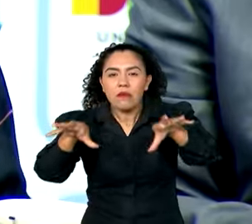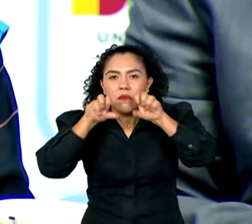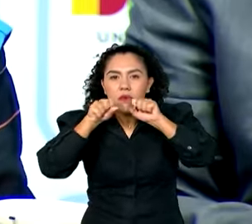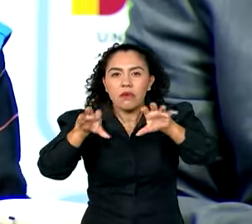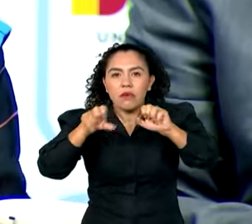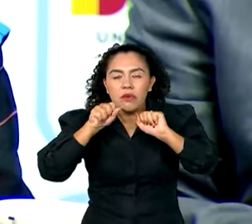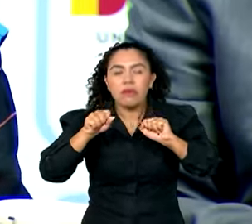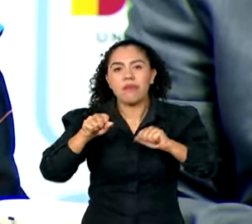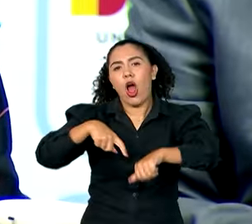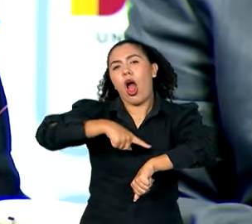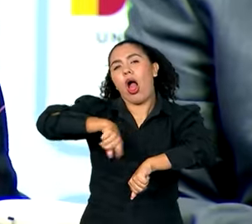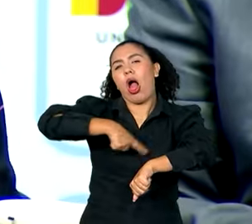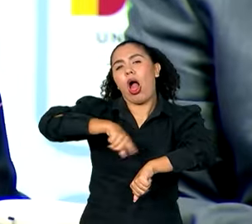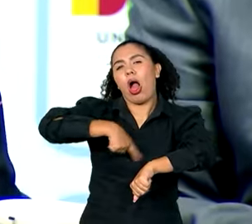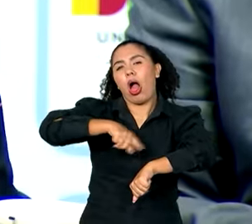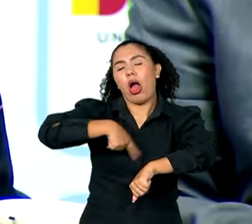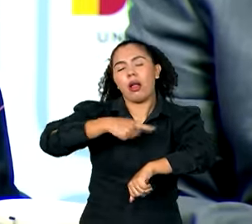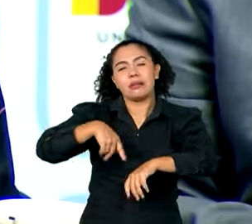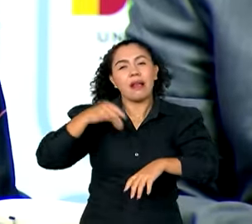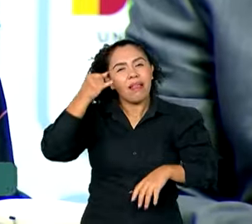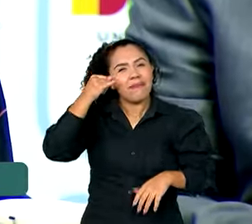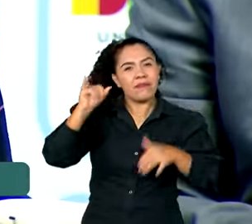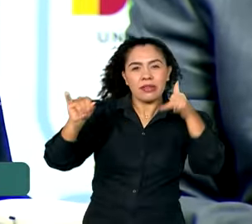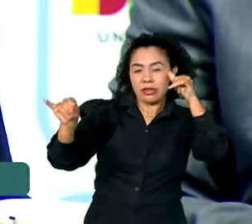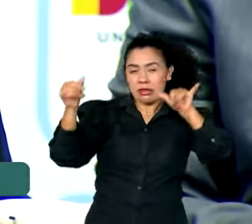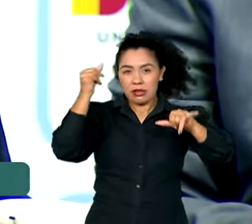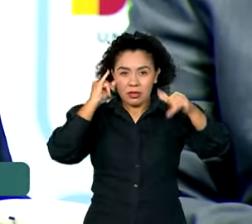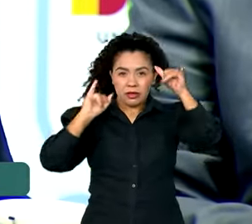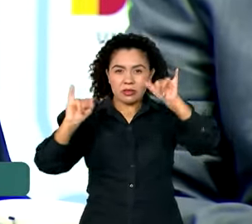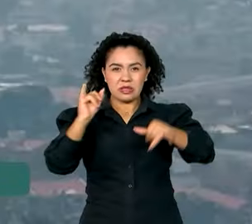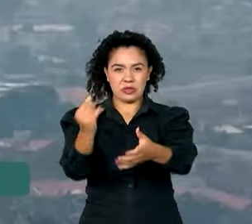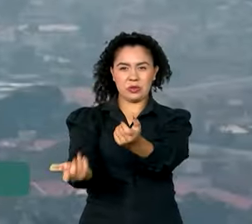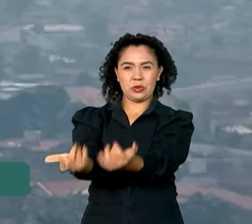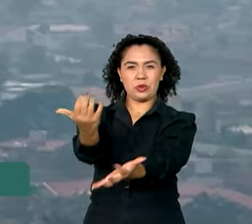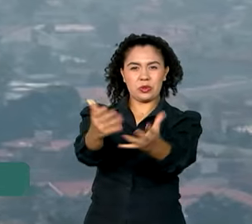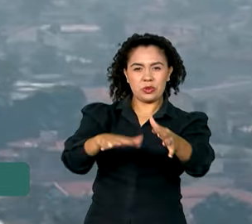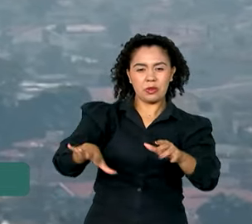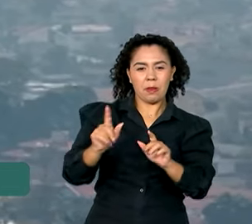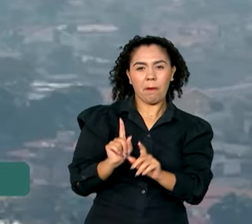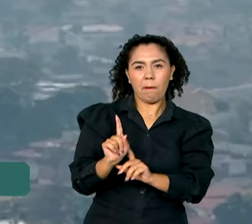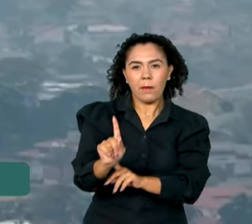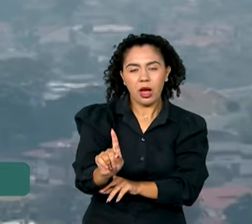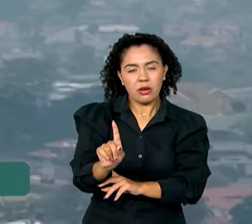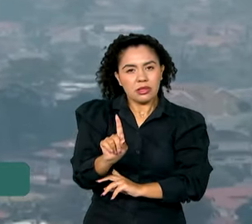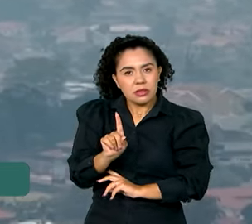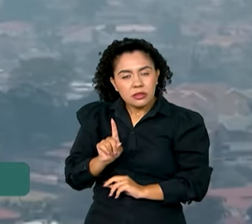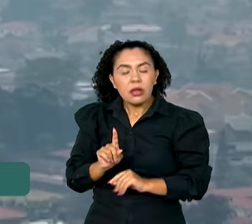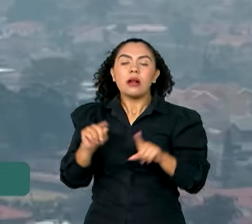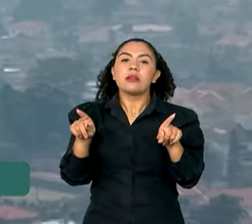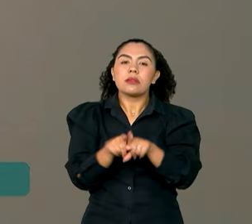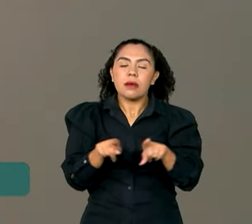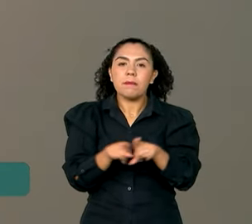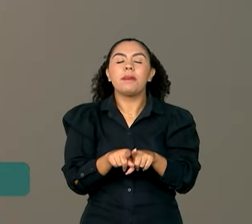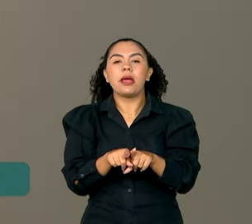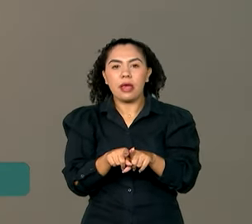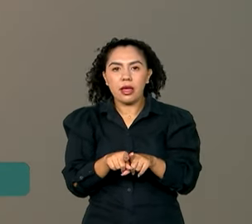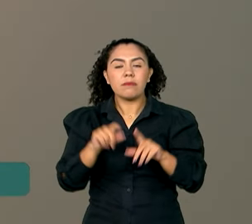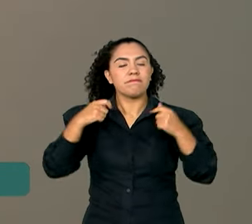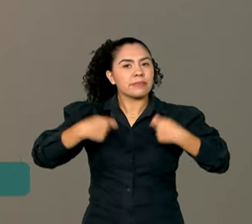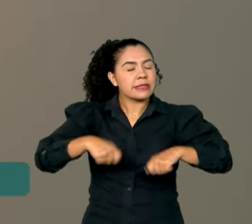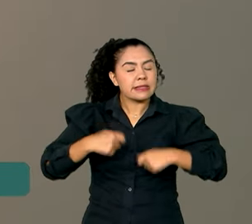áreas, ficar o mais distante possível do foco das queimadas. Mas, além disso, nós estamos colocando a